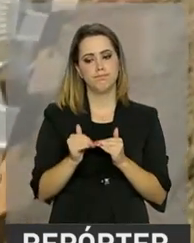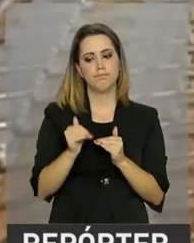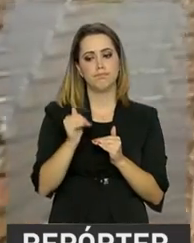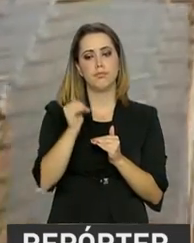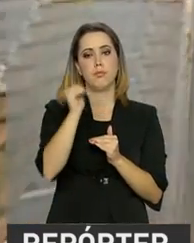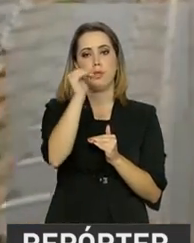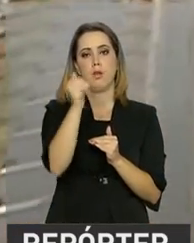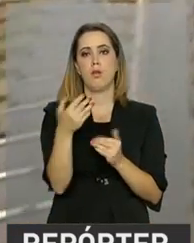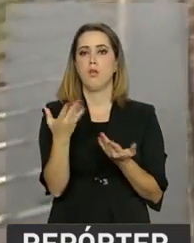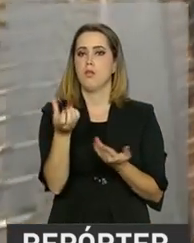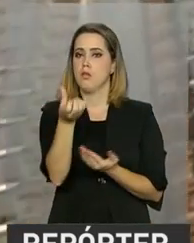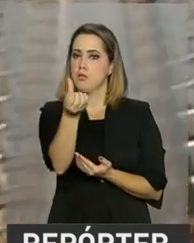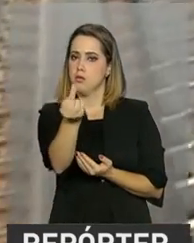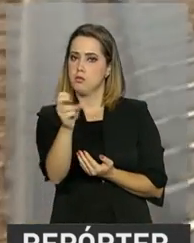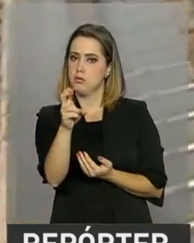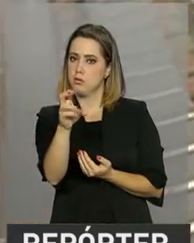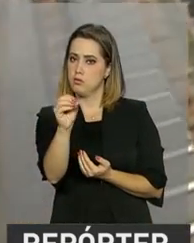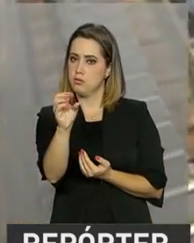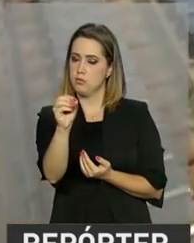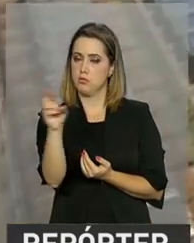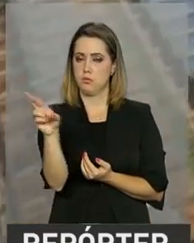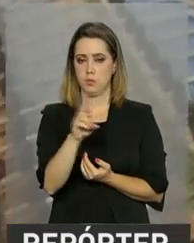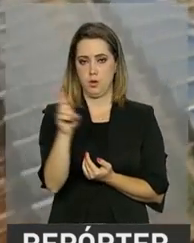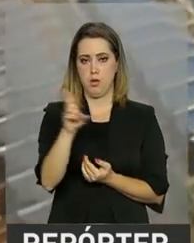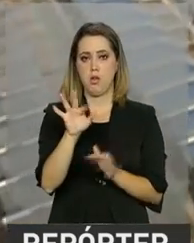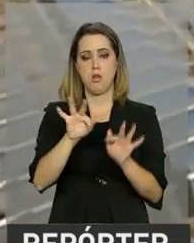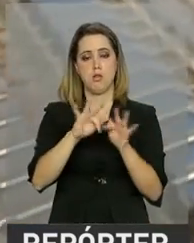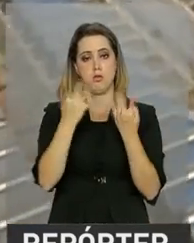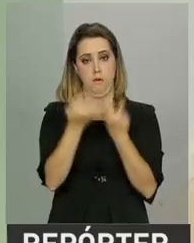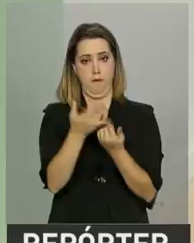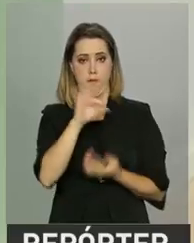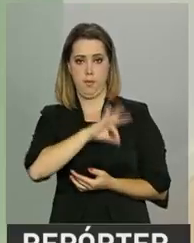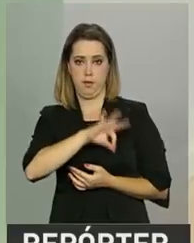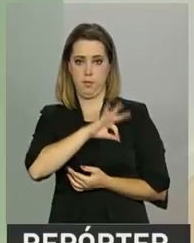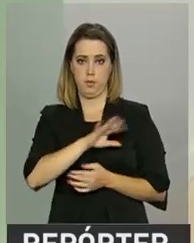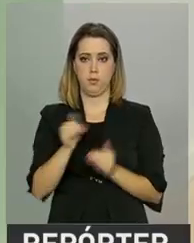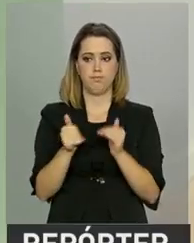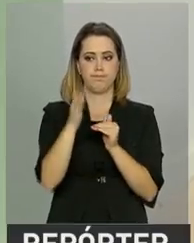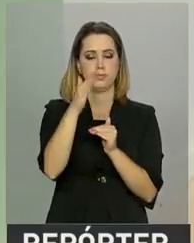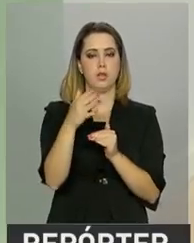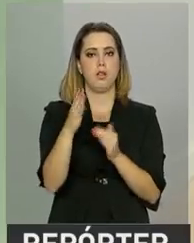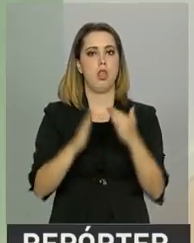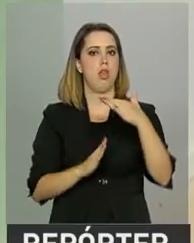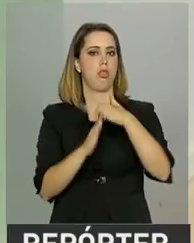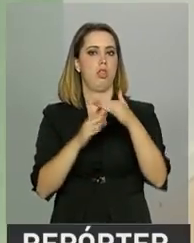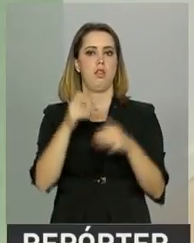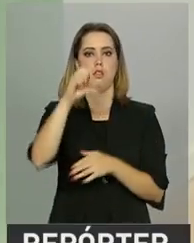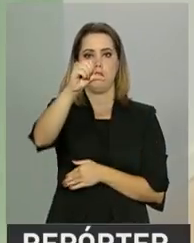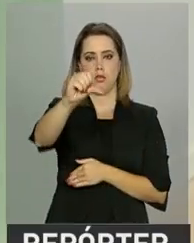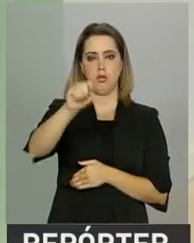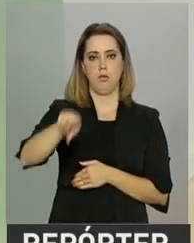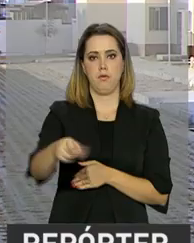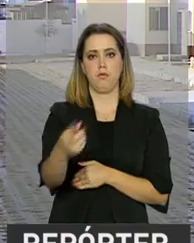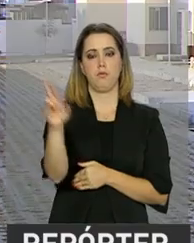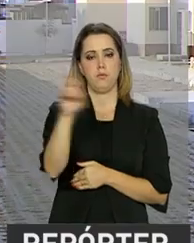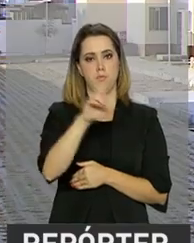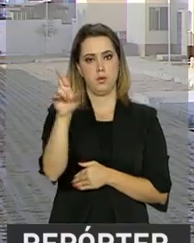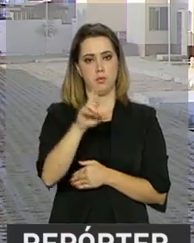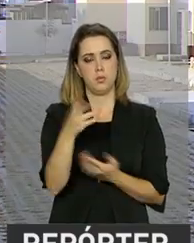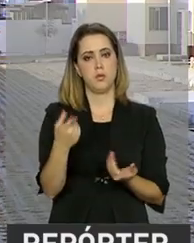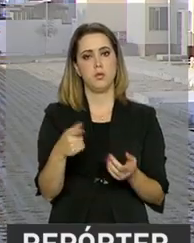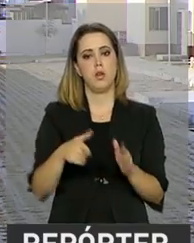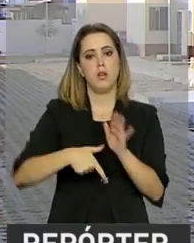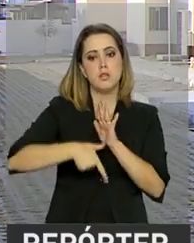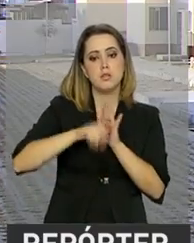do programa de 6.500 reais de renda familiar para 9 mil reais e passar o valor máximo do imóvel